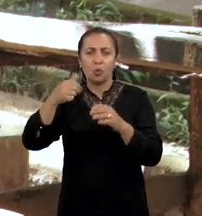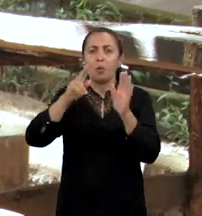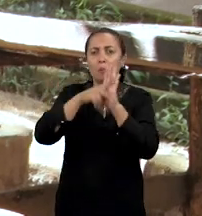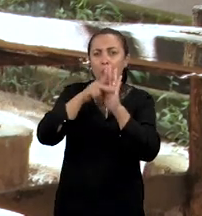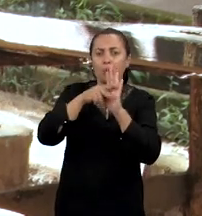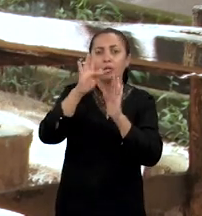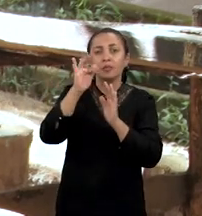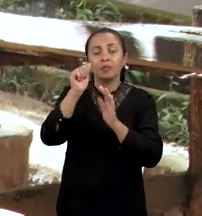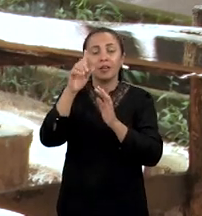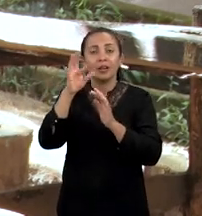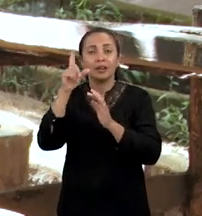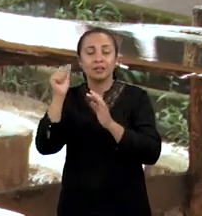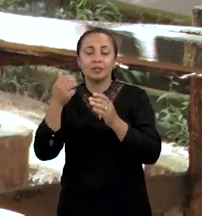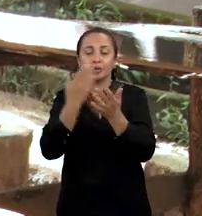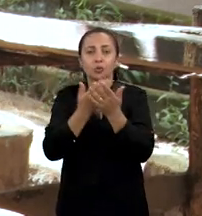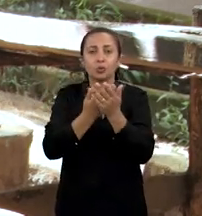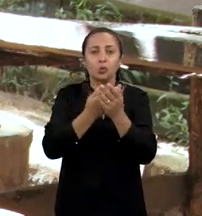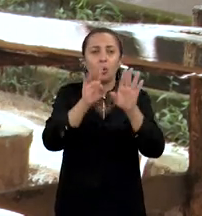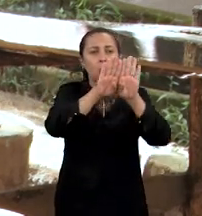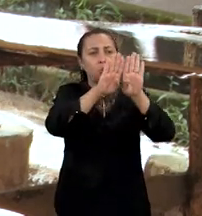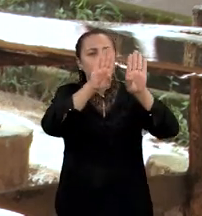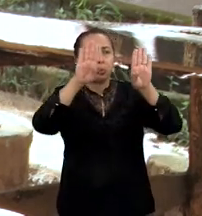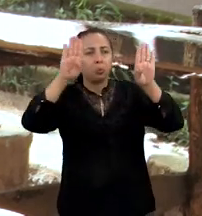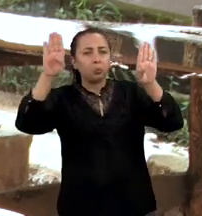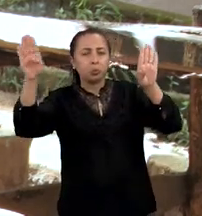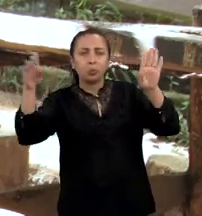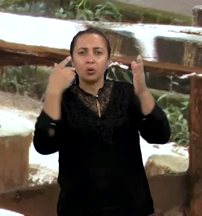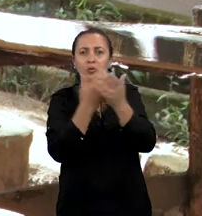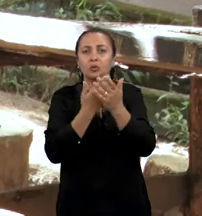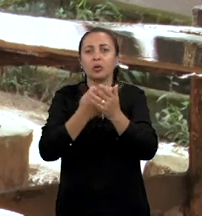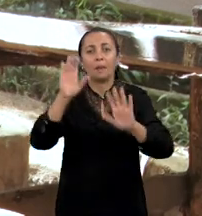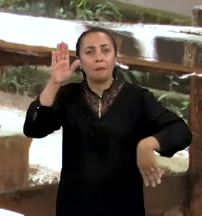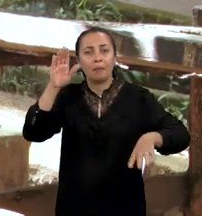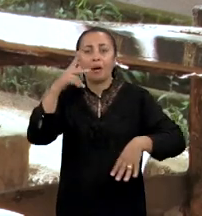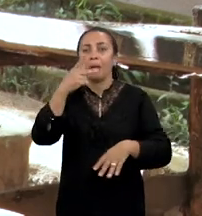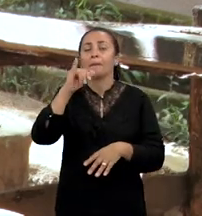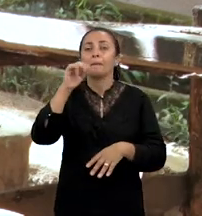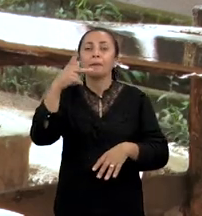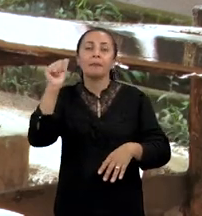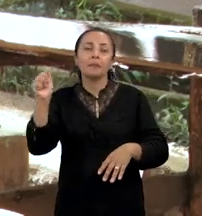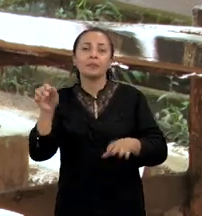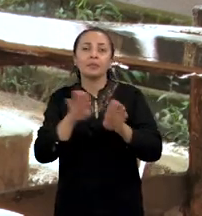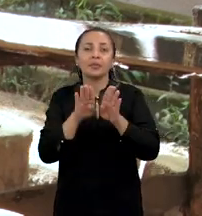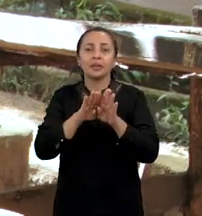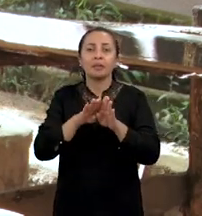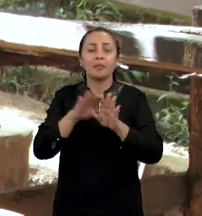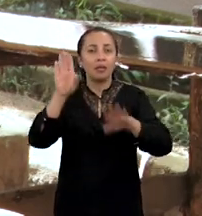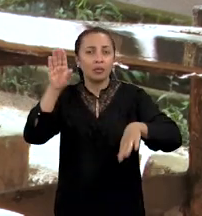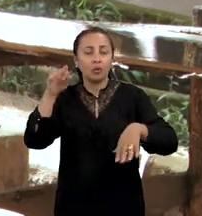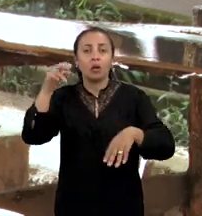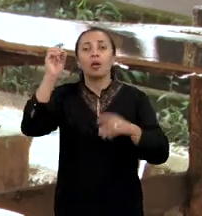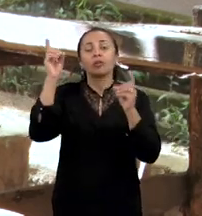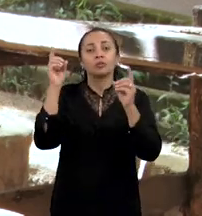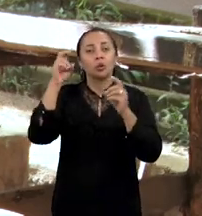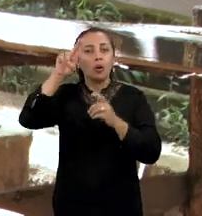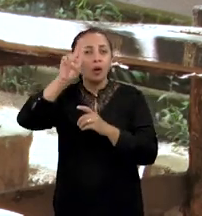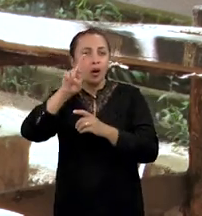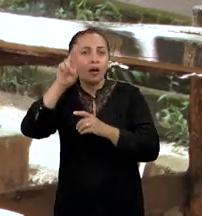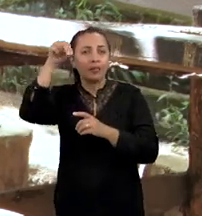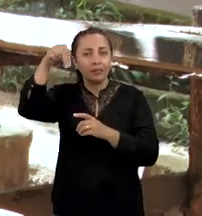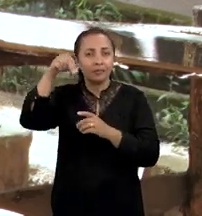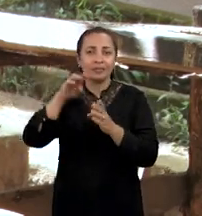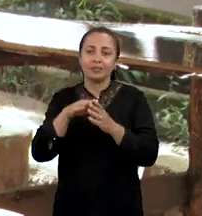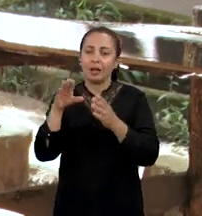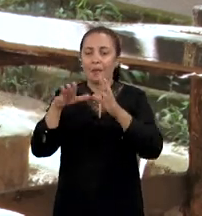estudou oito quilômetros desses paredões nas praias de Pipa e Barra da Tabatinga, no litoral do Rio Grande do Norte,